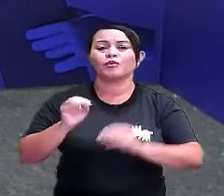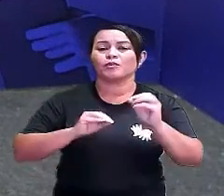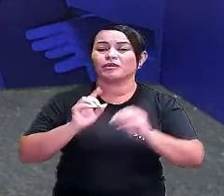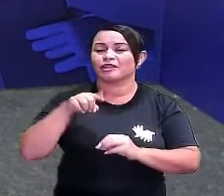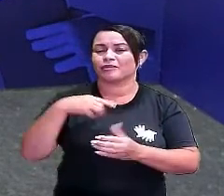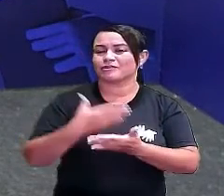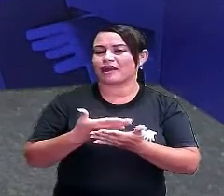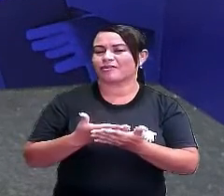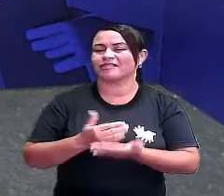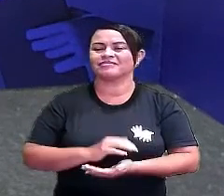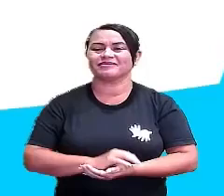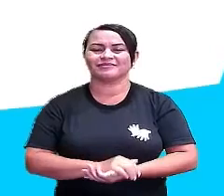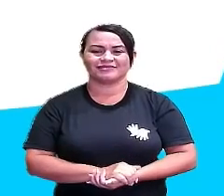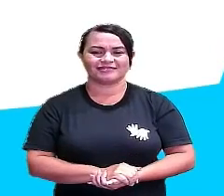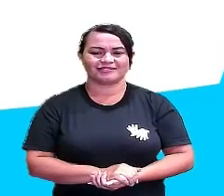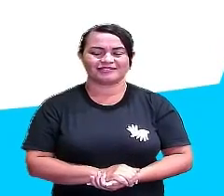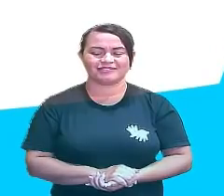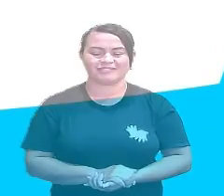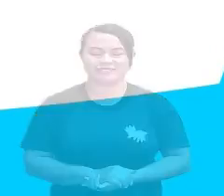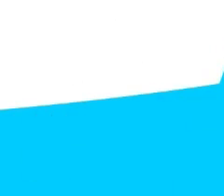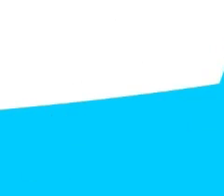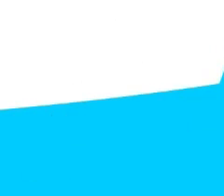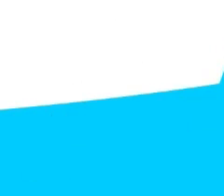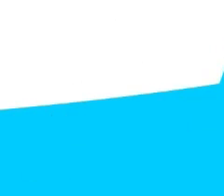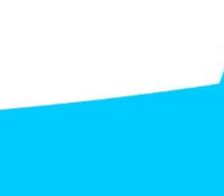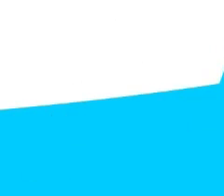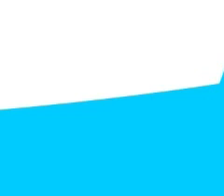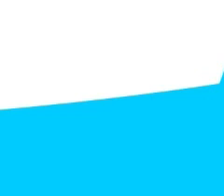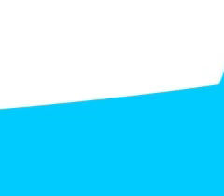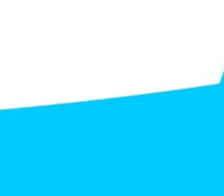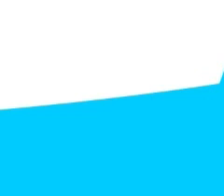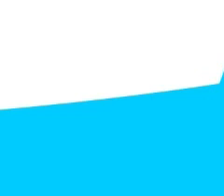beijo e até a próxima. Tchau. Tchau.